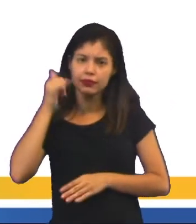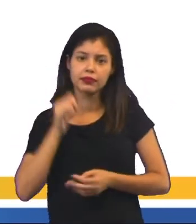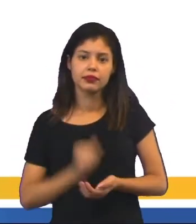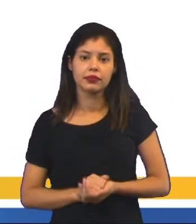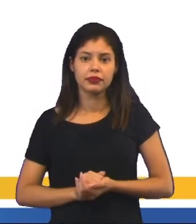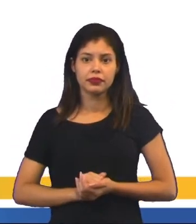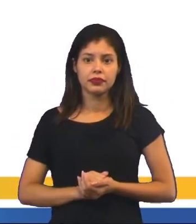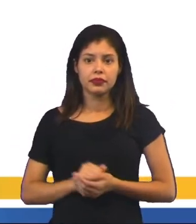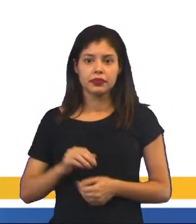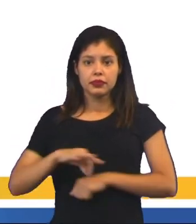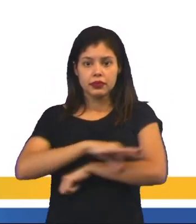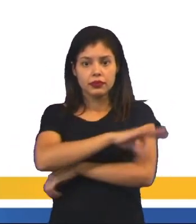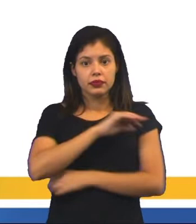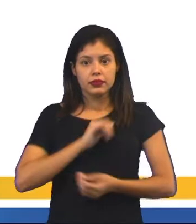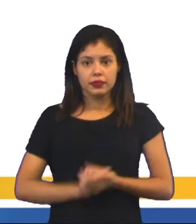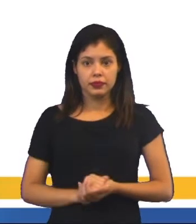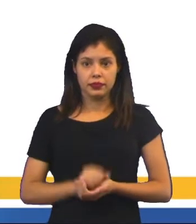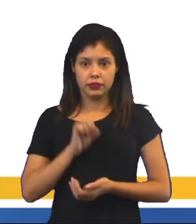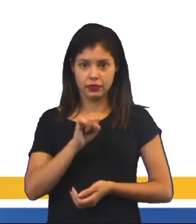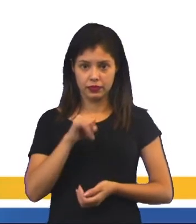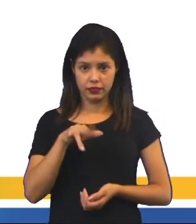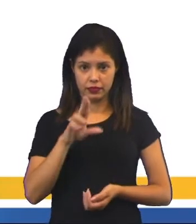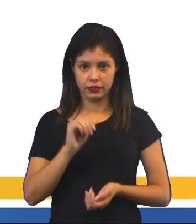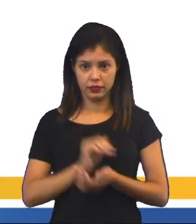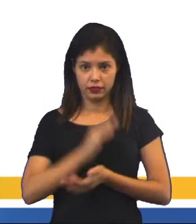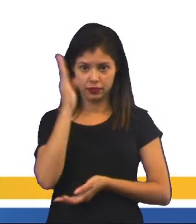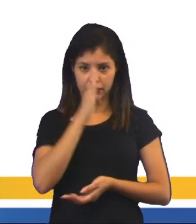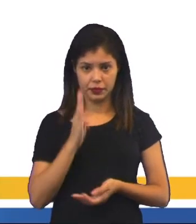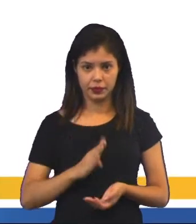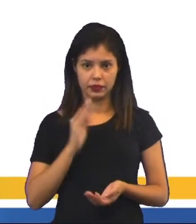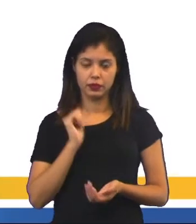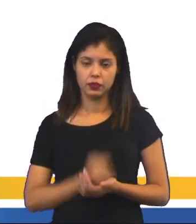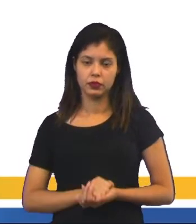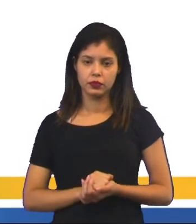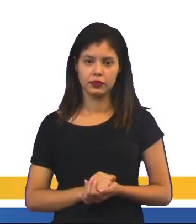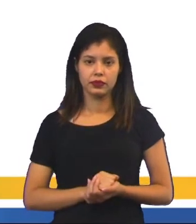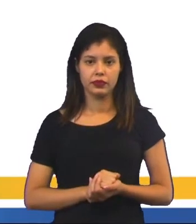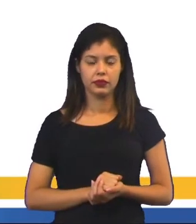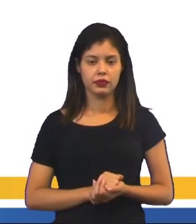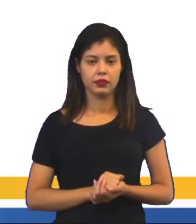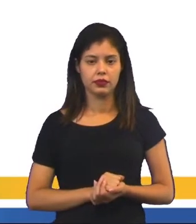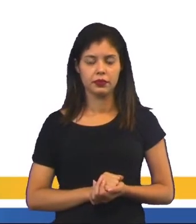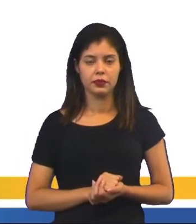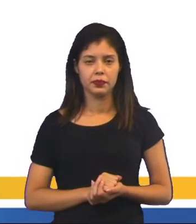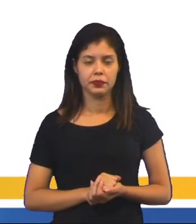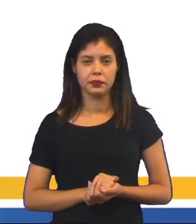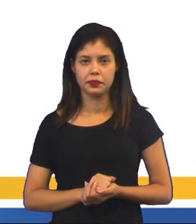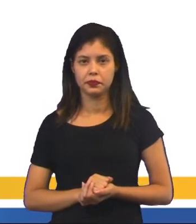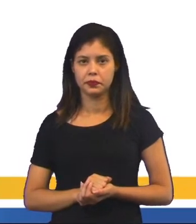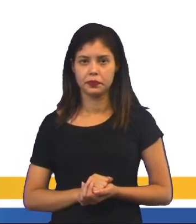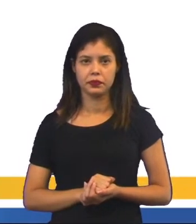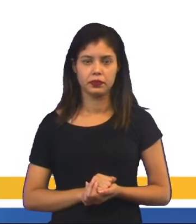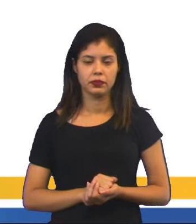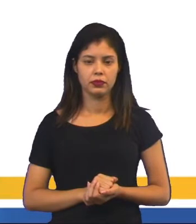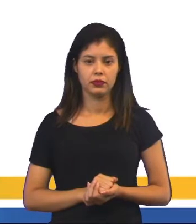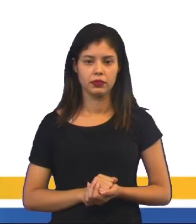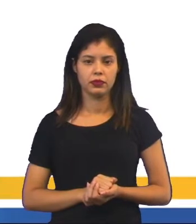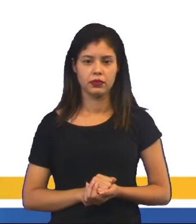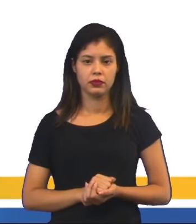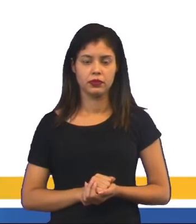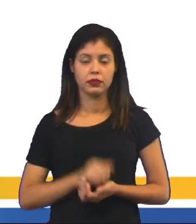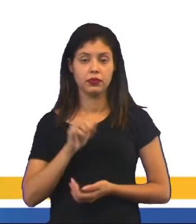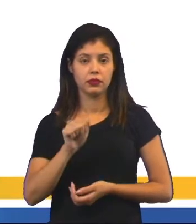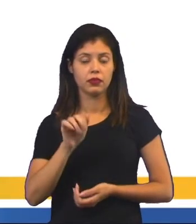uma arquiteta design, sim, brasileiro, né? Com uma asiática, com descendência